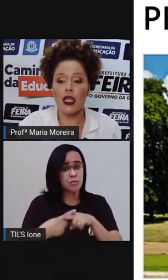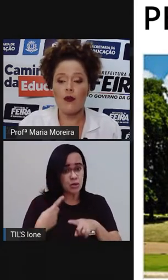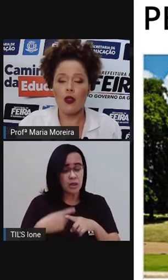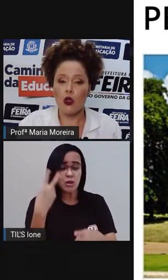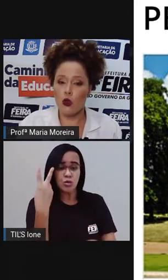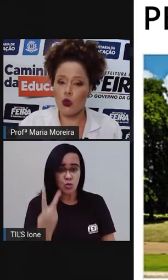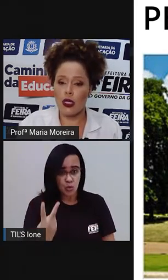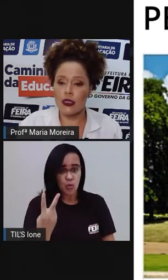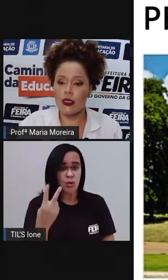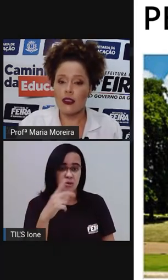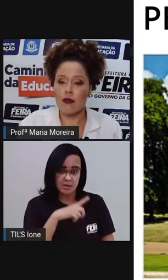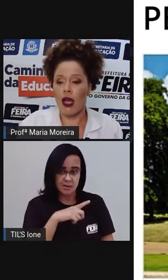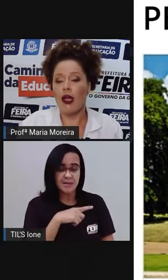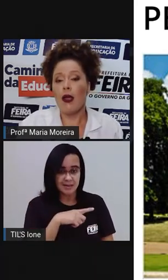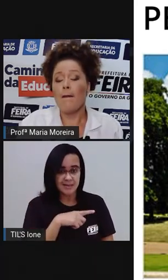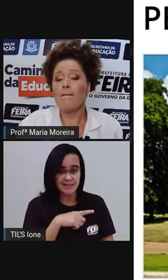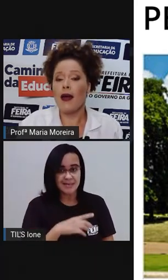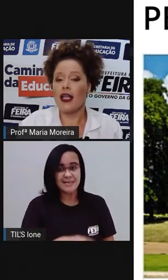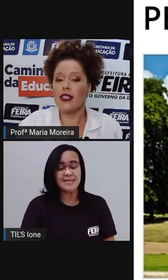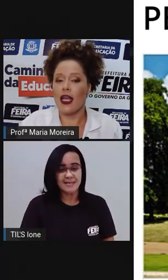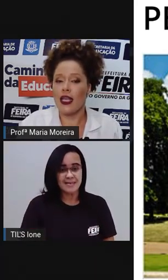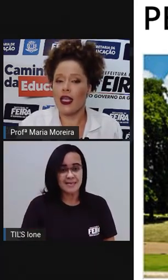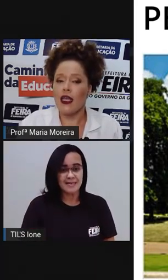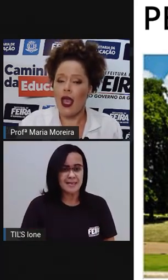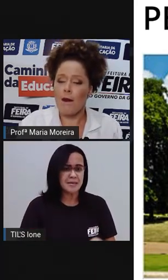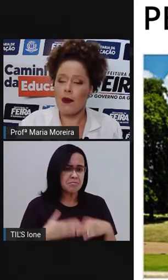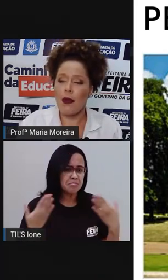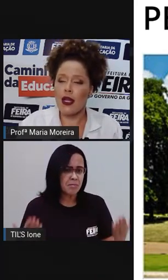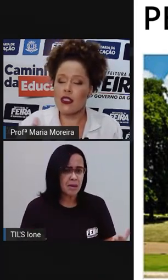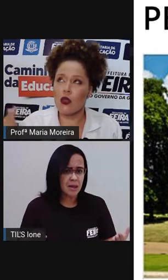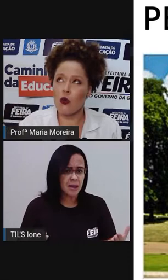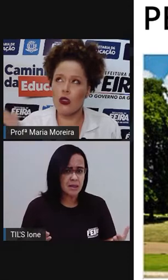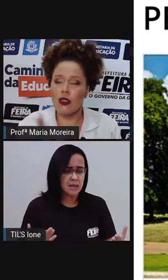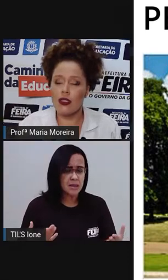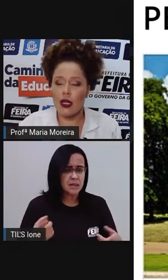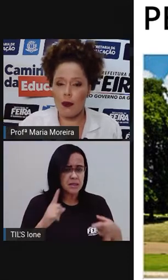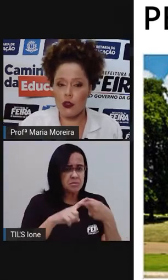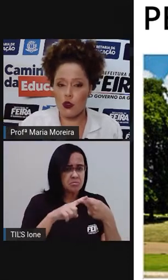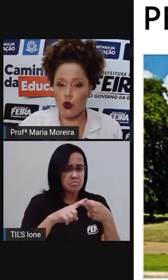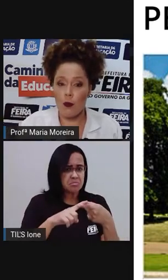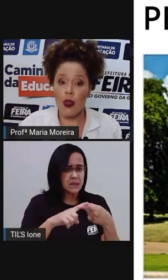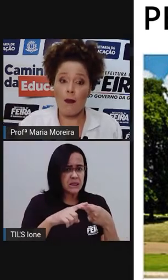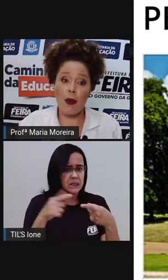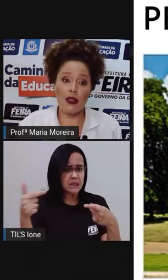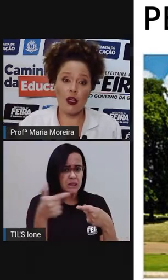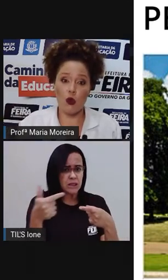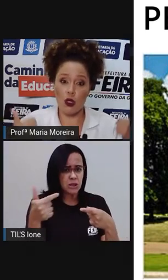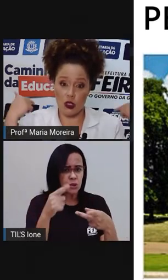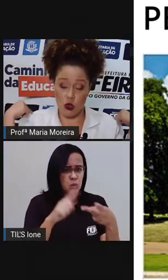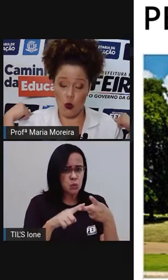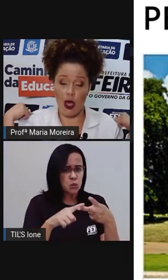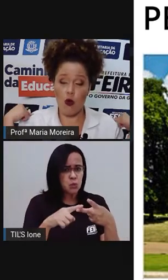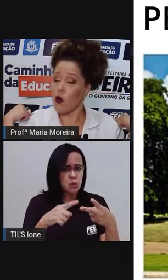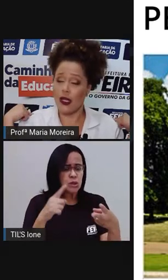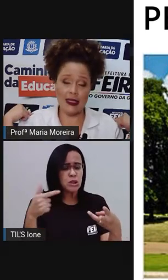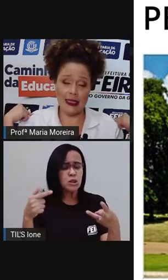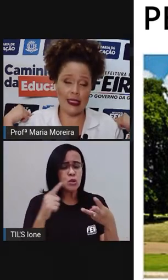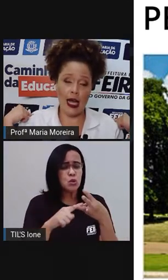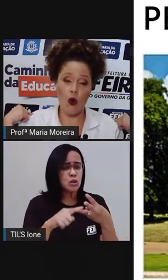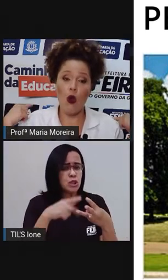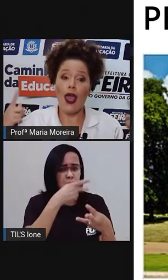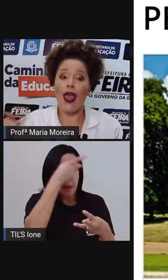Pedro e Lucas. Lucas, tá? Mas aí, é primeira, segunda ou terceira pessoa? Pedro e Lucas, sou eu?